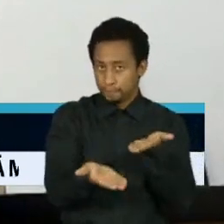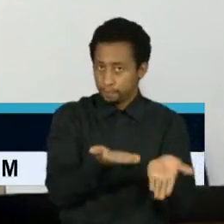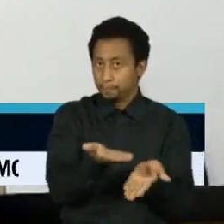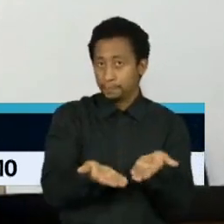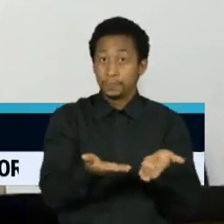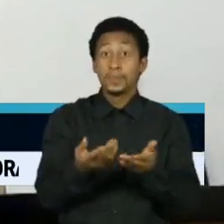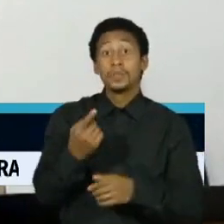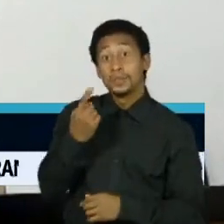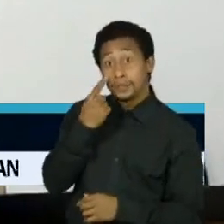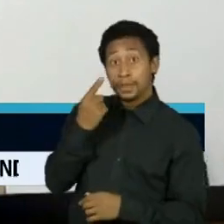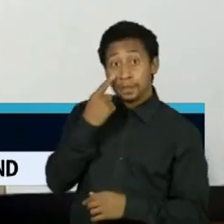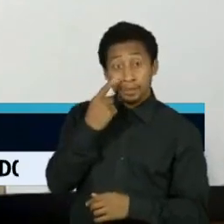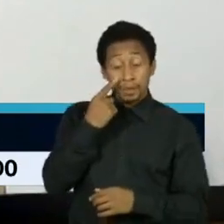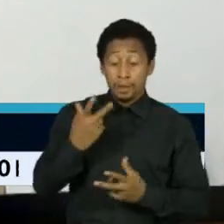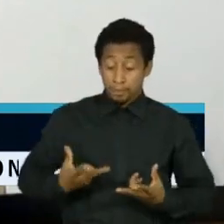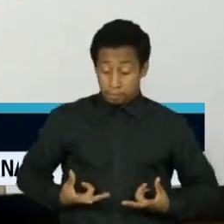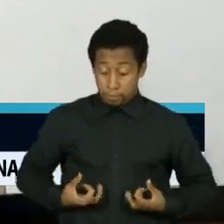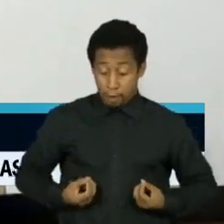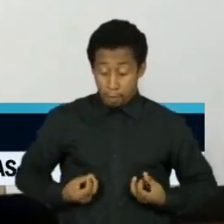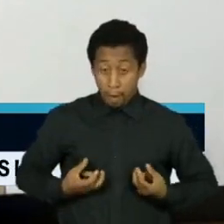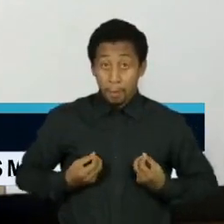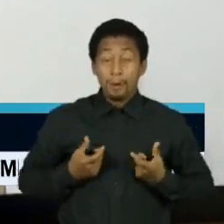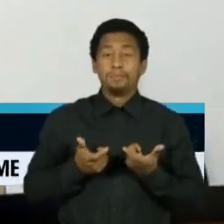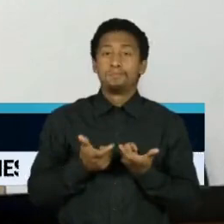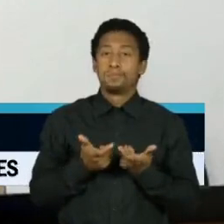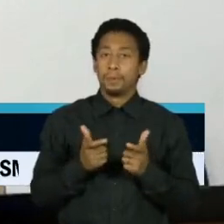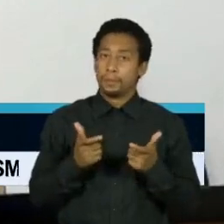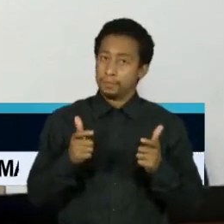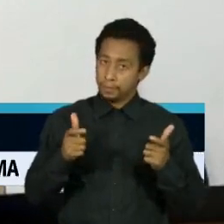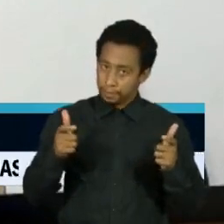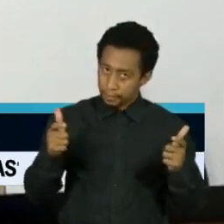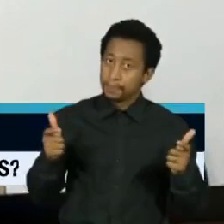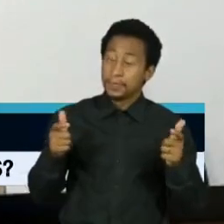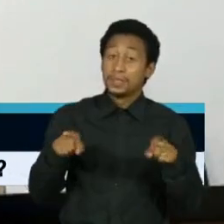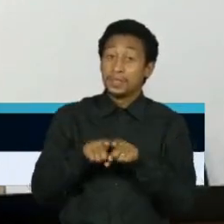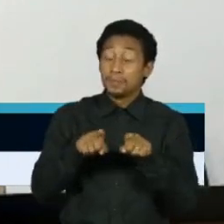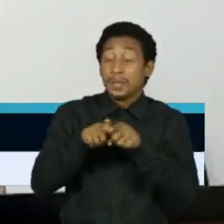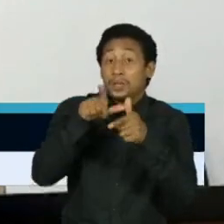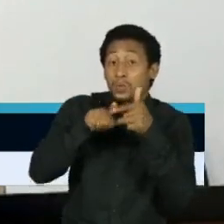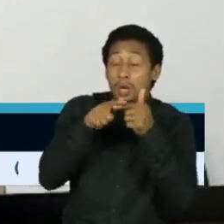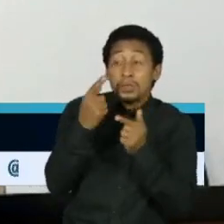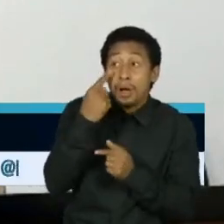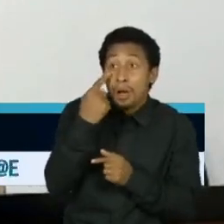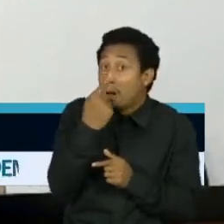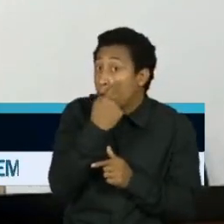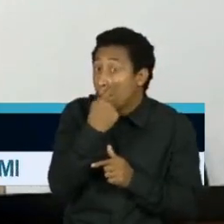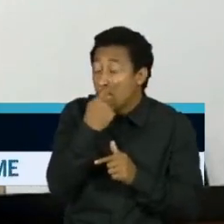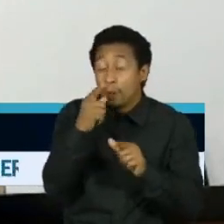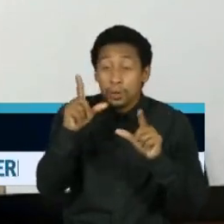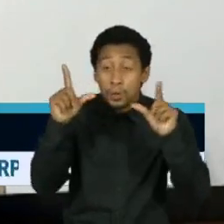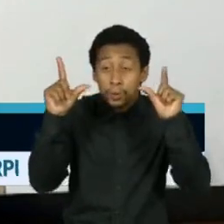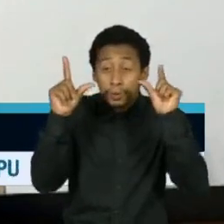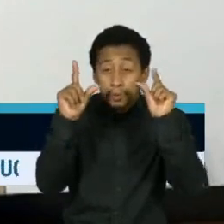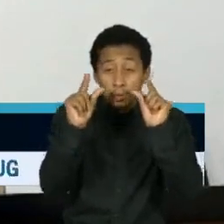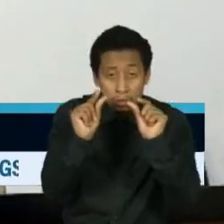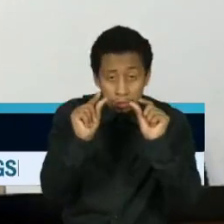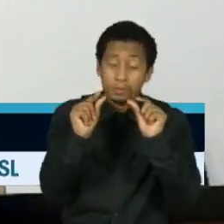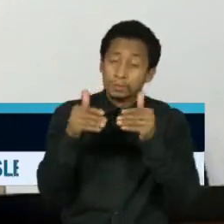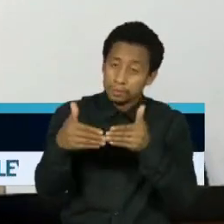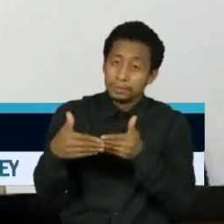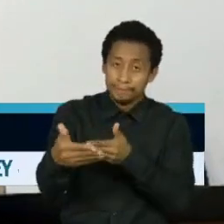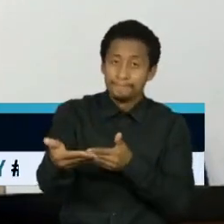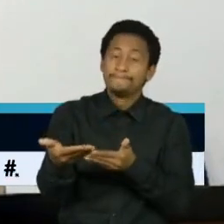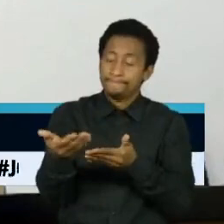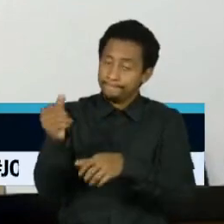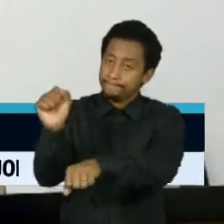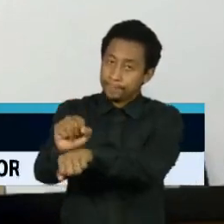doenças cancerígenas, de doenças oncológicas que deixaram de ser diagnosticadas precocemente. E eu posso falar isso não só da